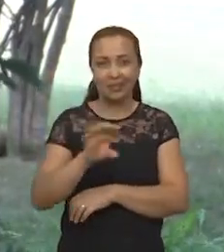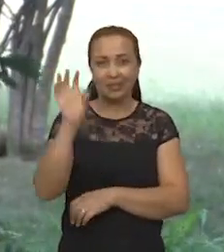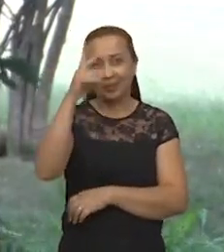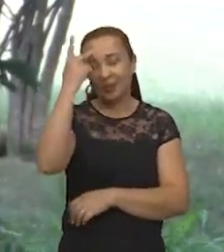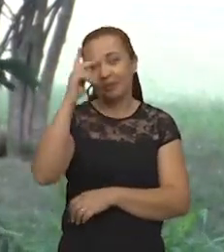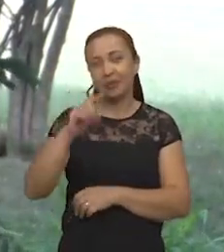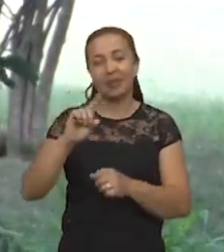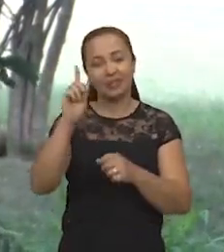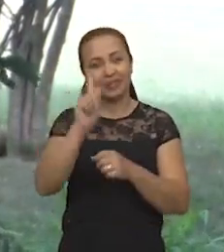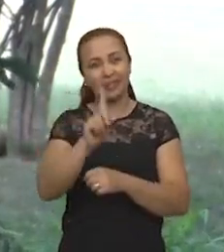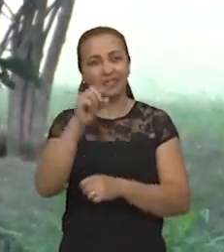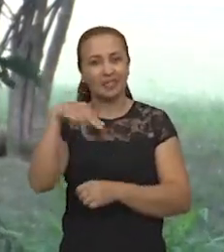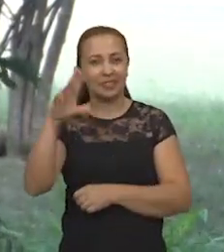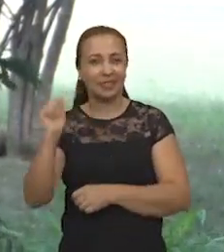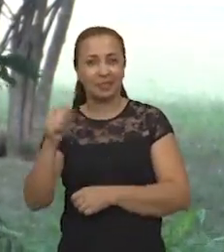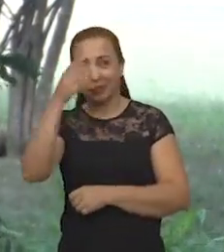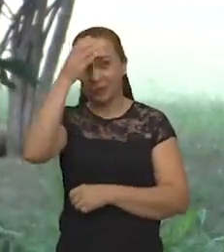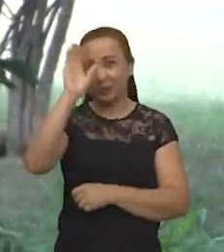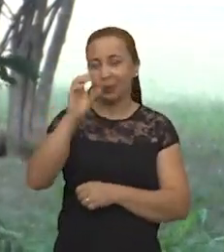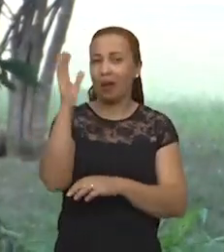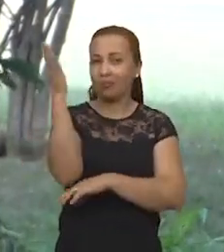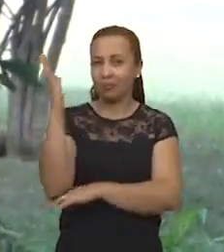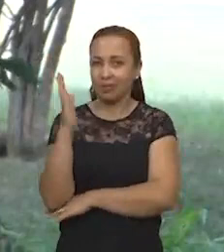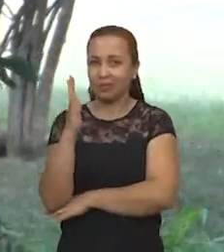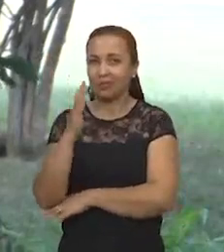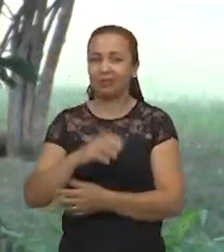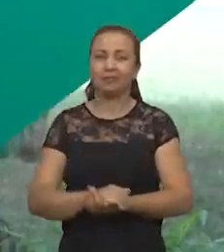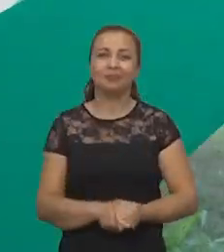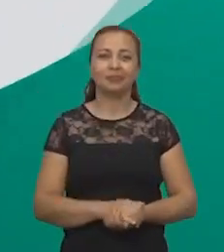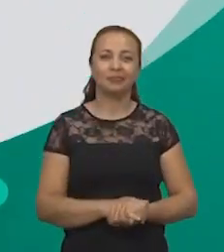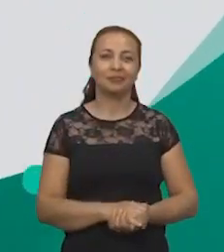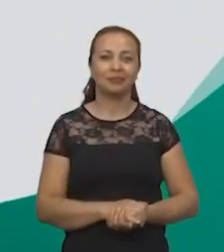a diversidade genética e cultural dessas plantas.